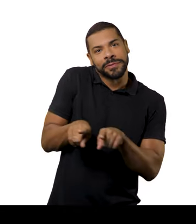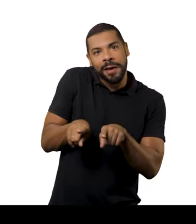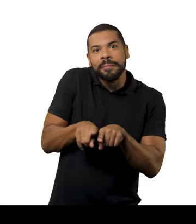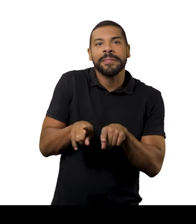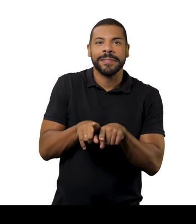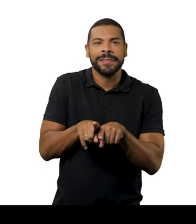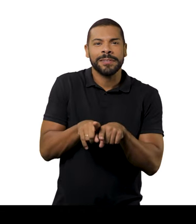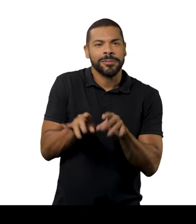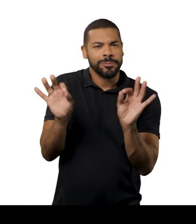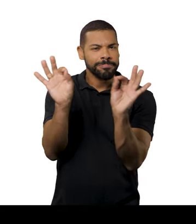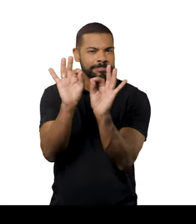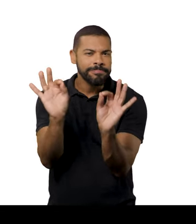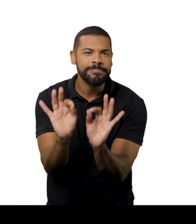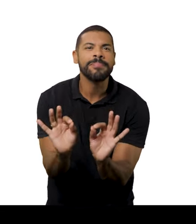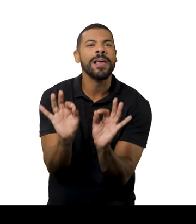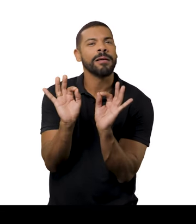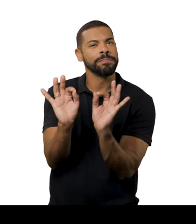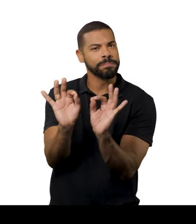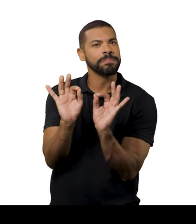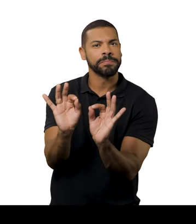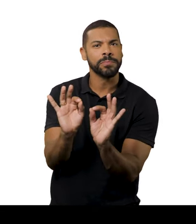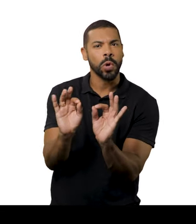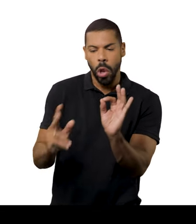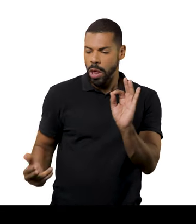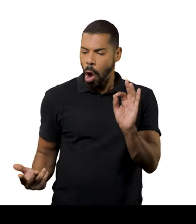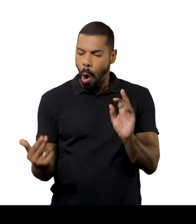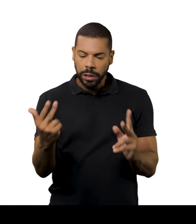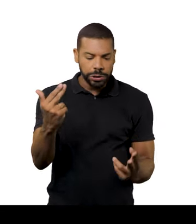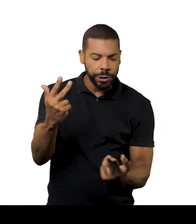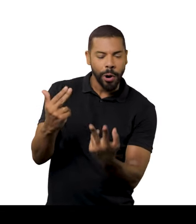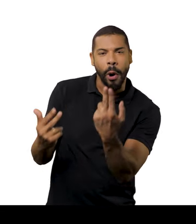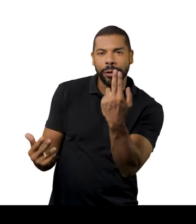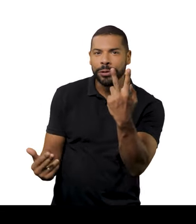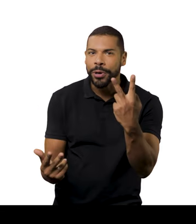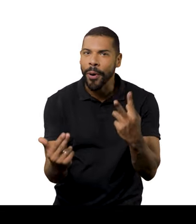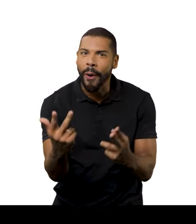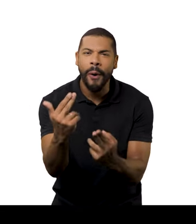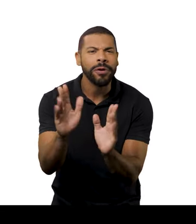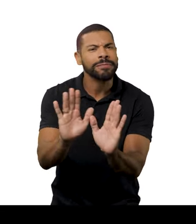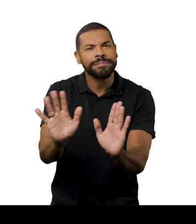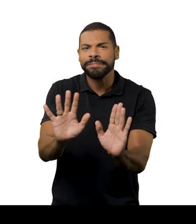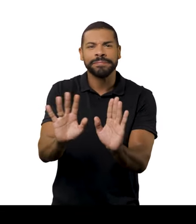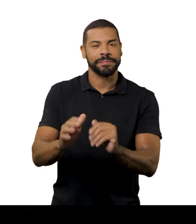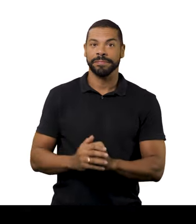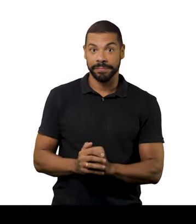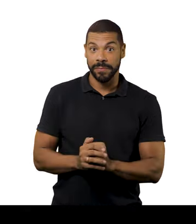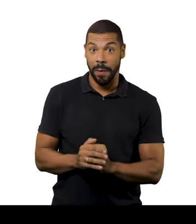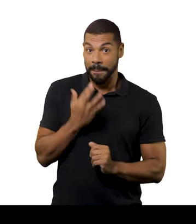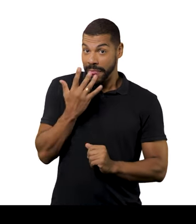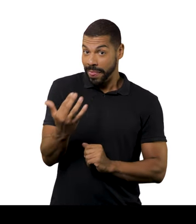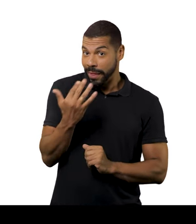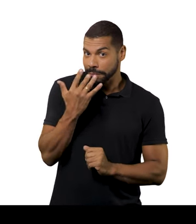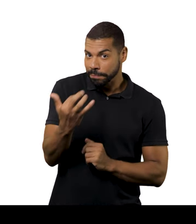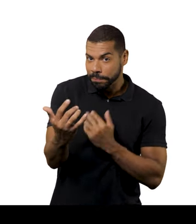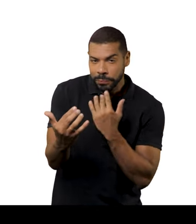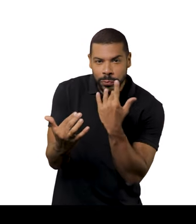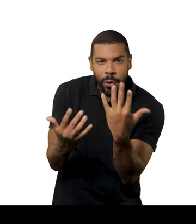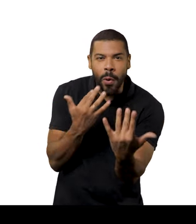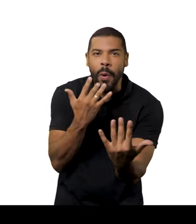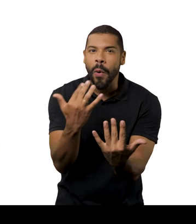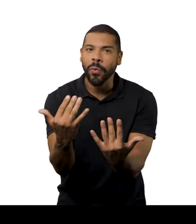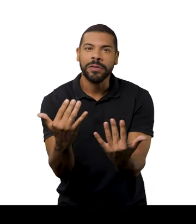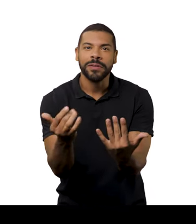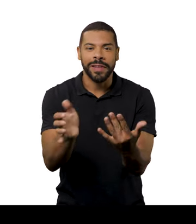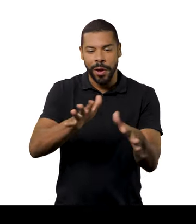que ser alguma coisa também muito elegante, sem tantos recortes para receber aquela explosão de